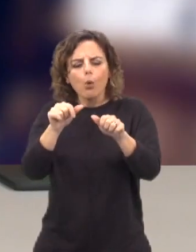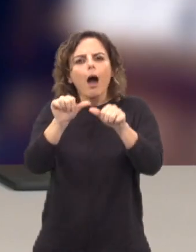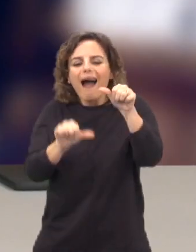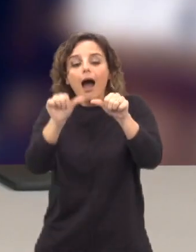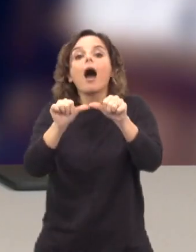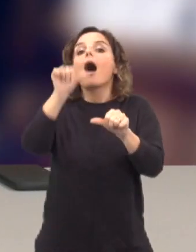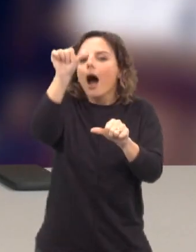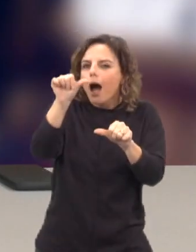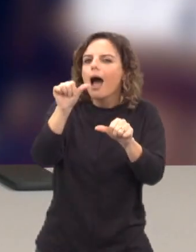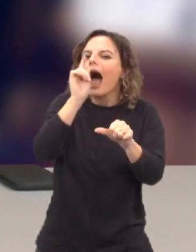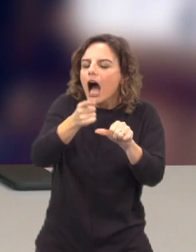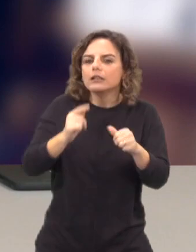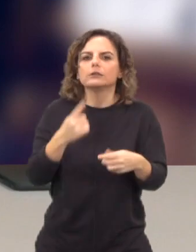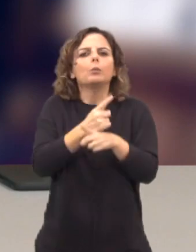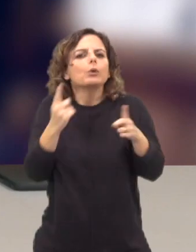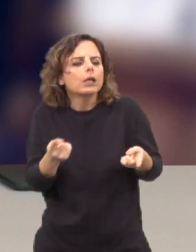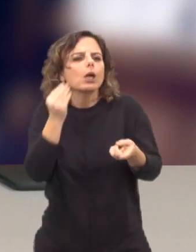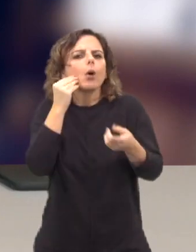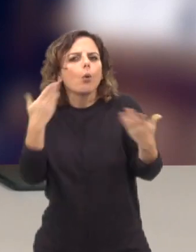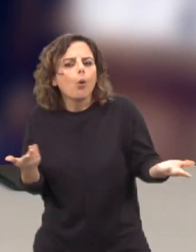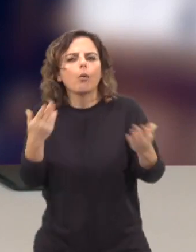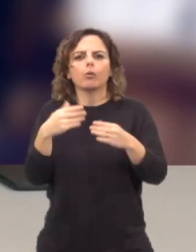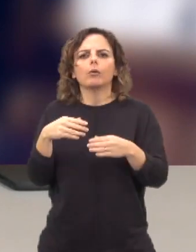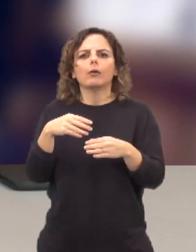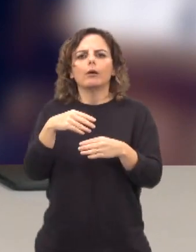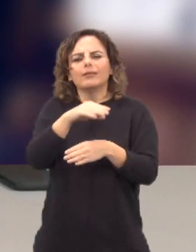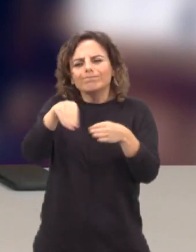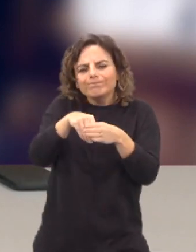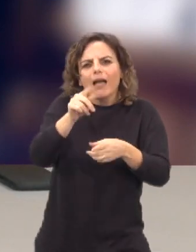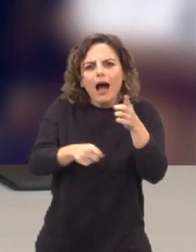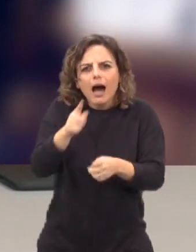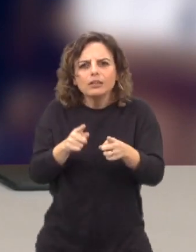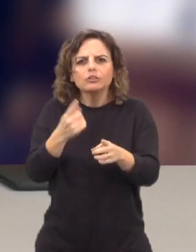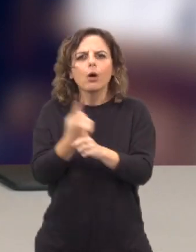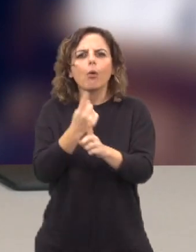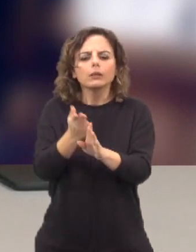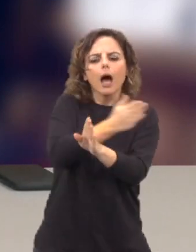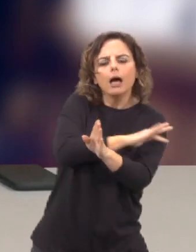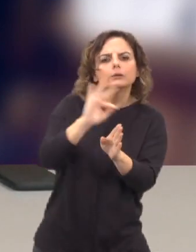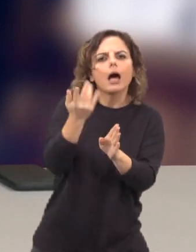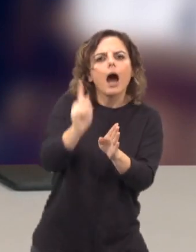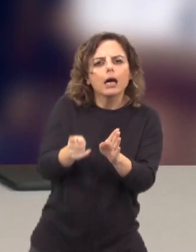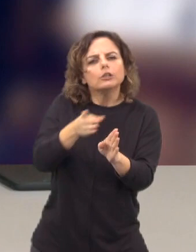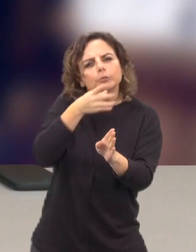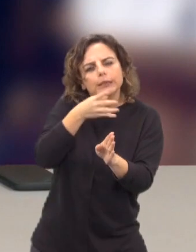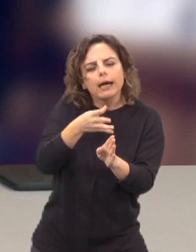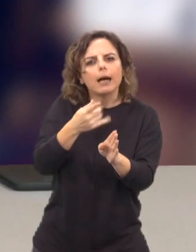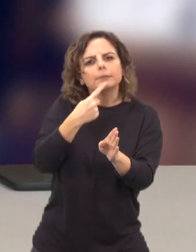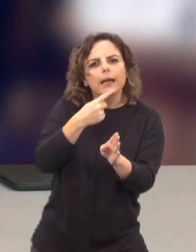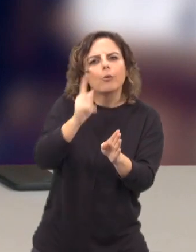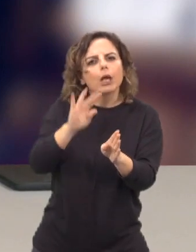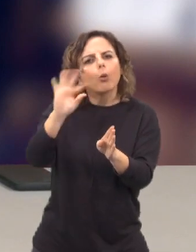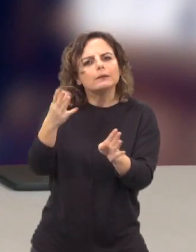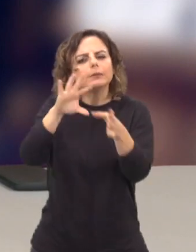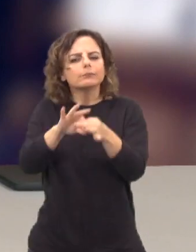porquê, explicar como e procurar antecedentes, contextos, para ficarmos a entender o que é que está em jogo em cada